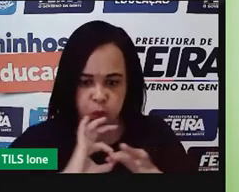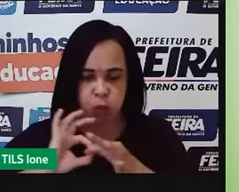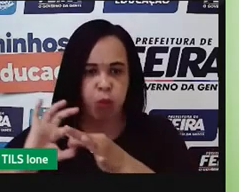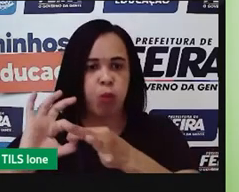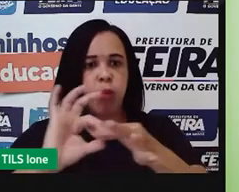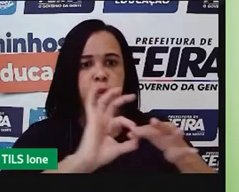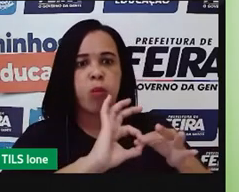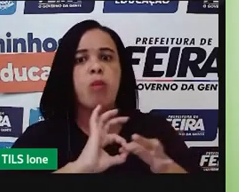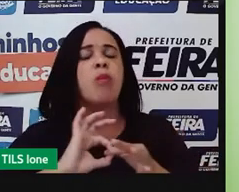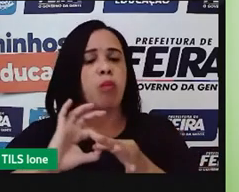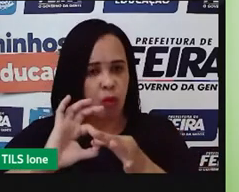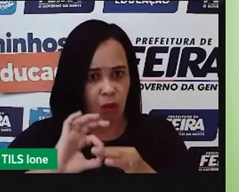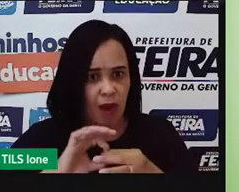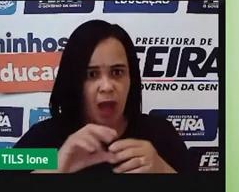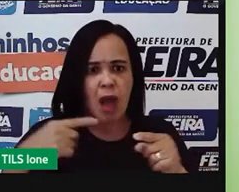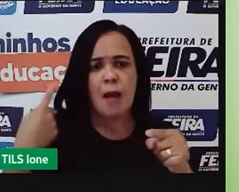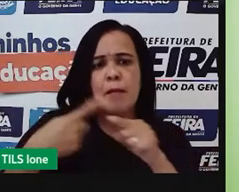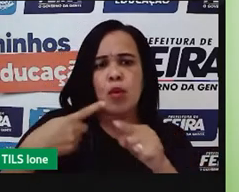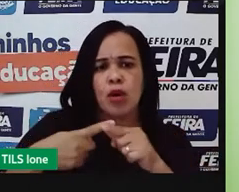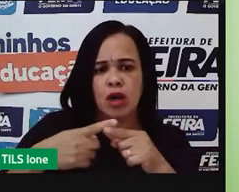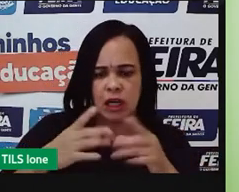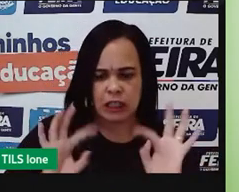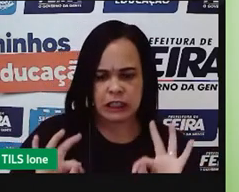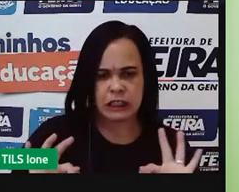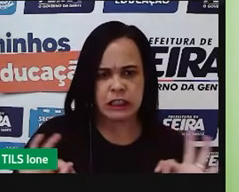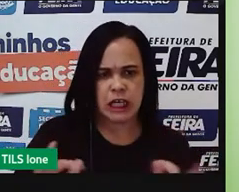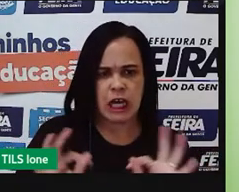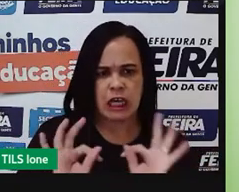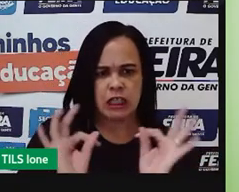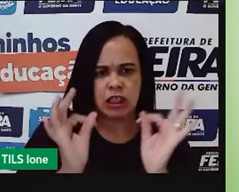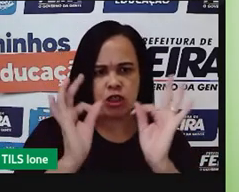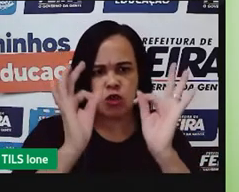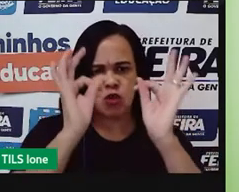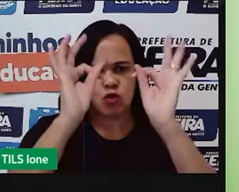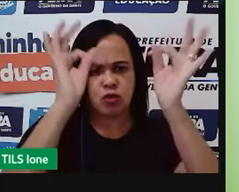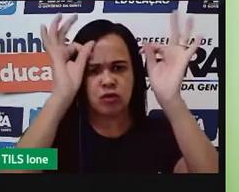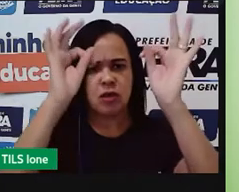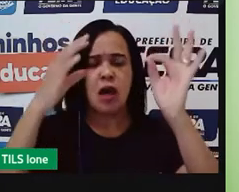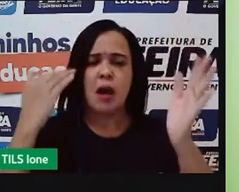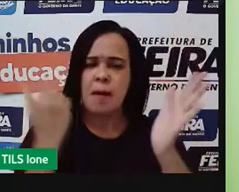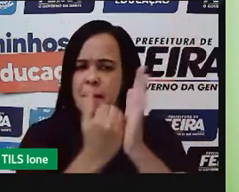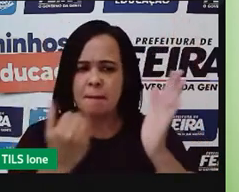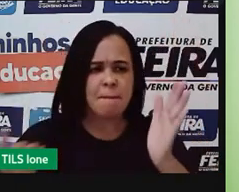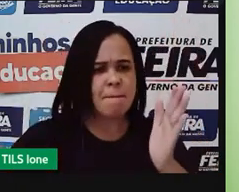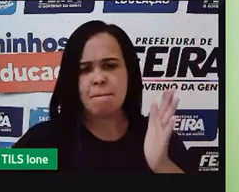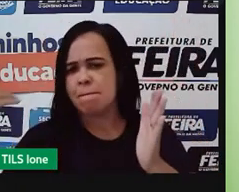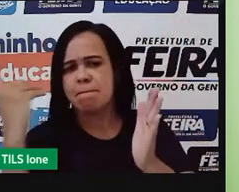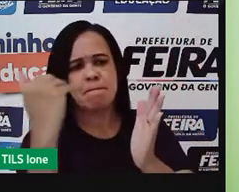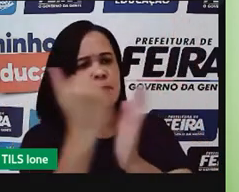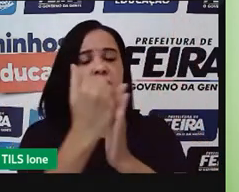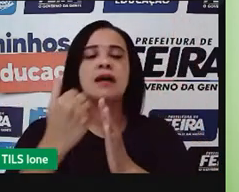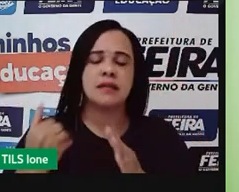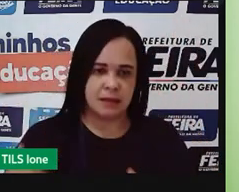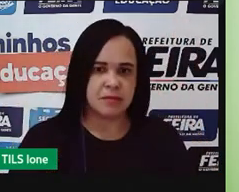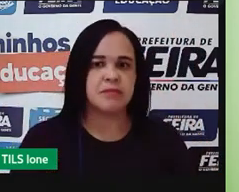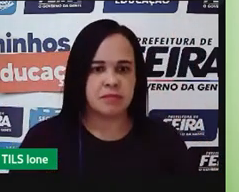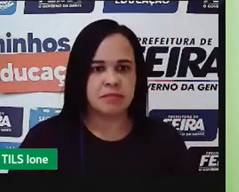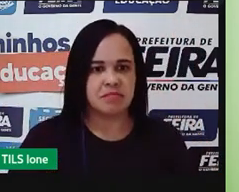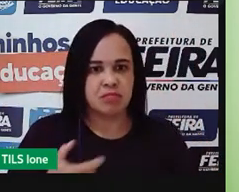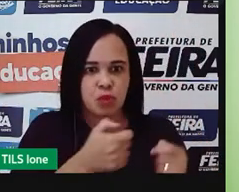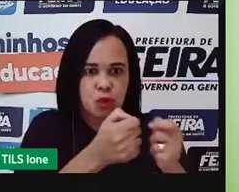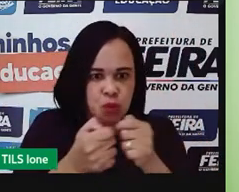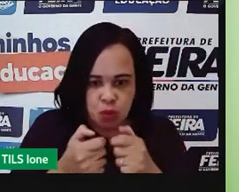automotivas, você dá os comandos lá pelos computadores, pelos tablets, pelos celulares, e tudo